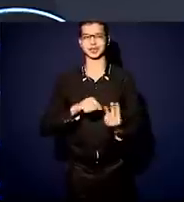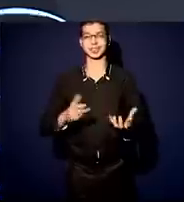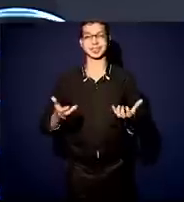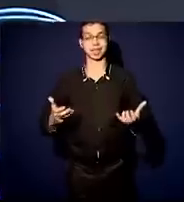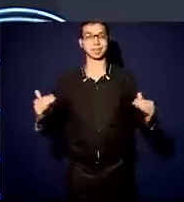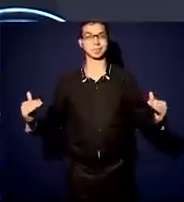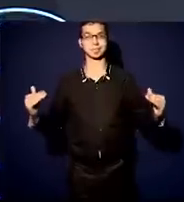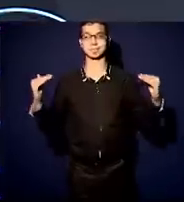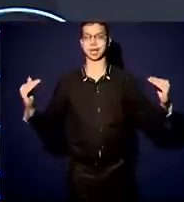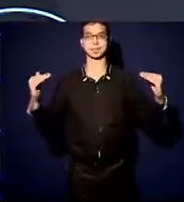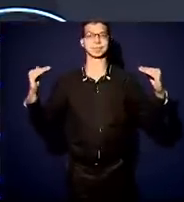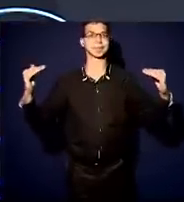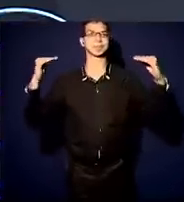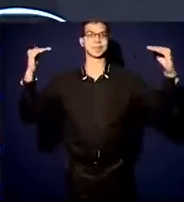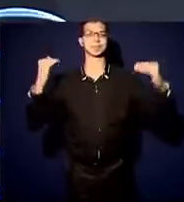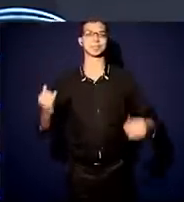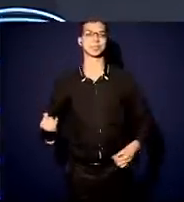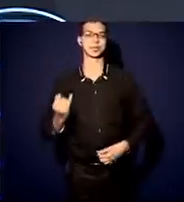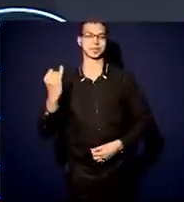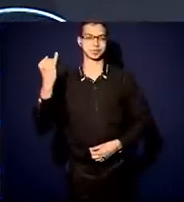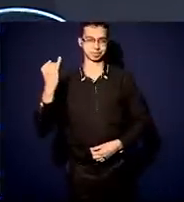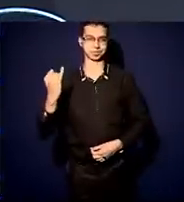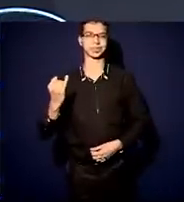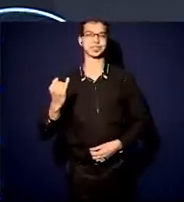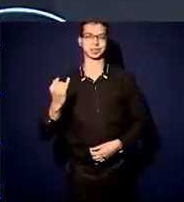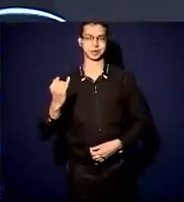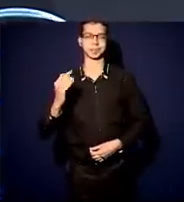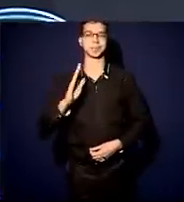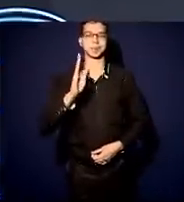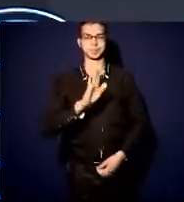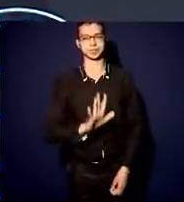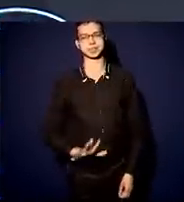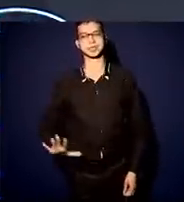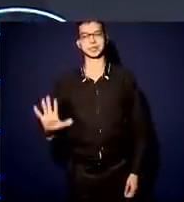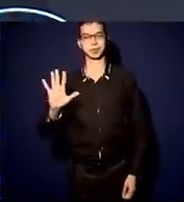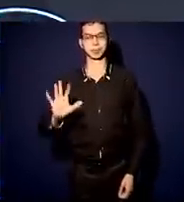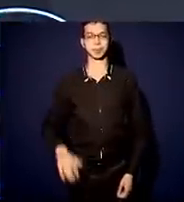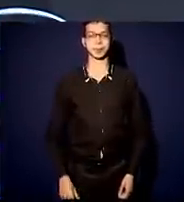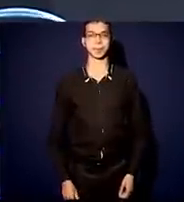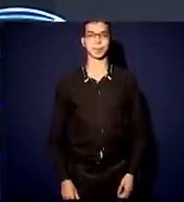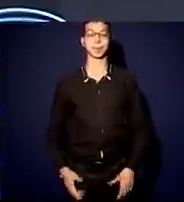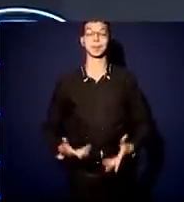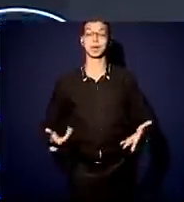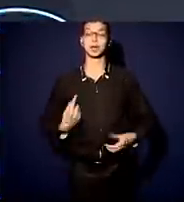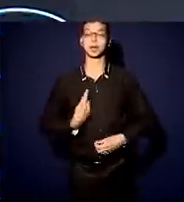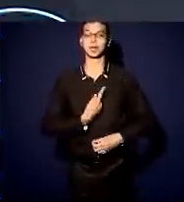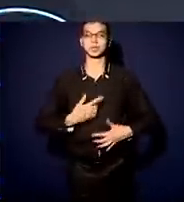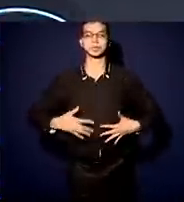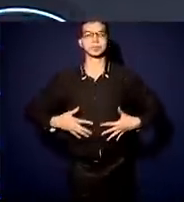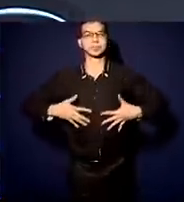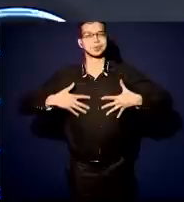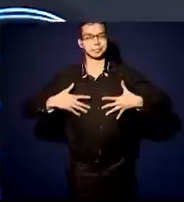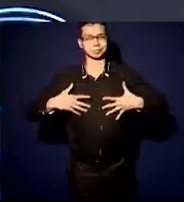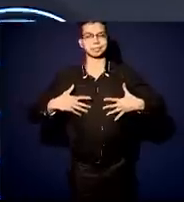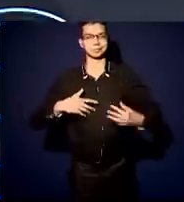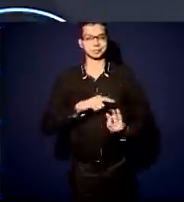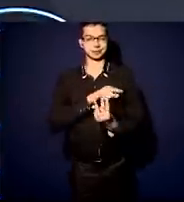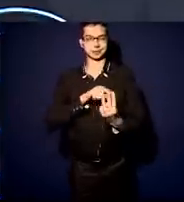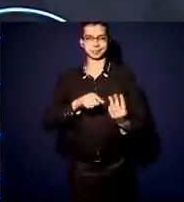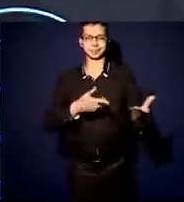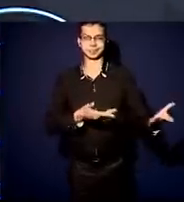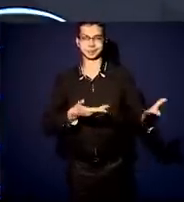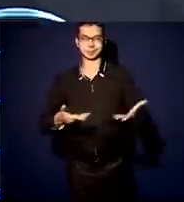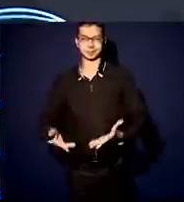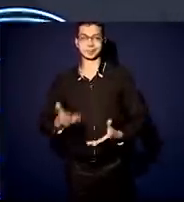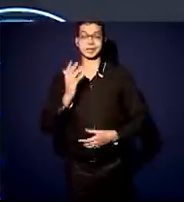ainda mais importantes na nossa querida República. Então, para nós é um prazer recebê-los. Um adeno, o governador Tarcísio